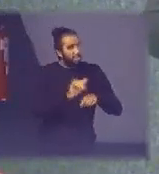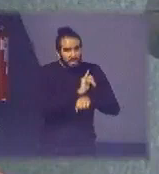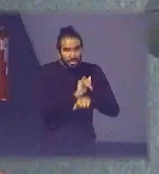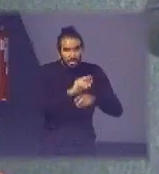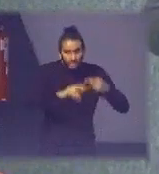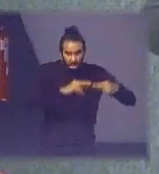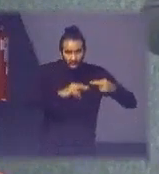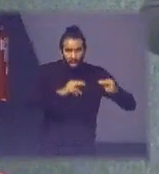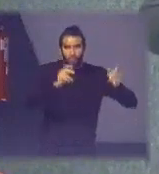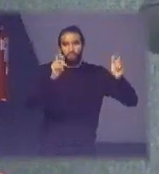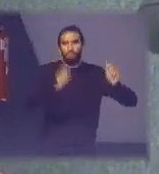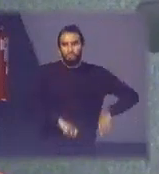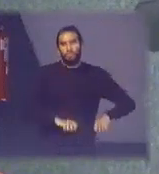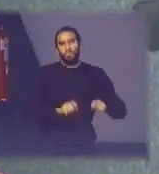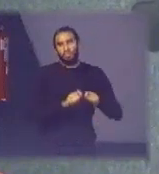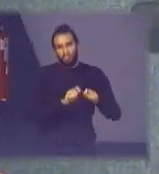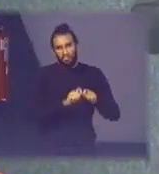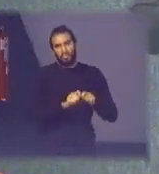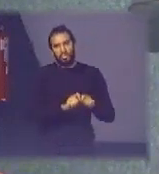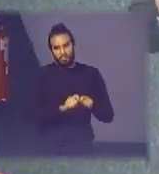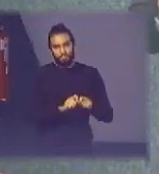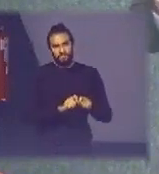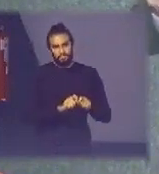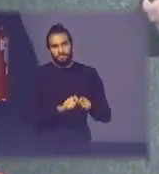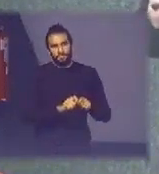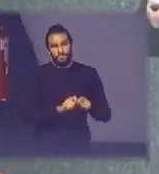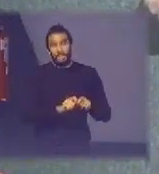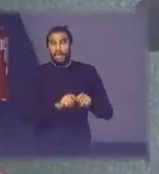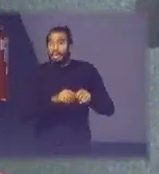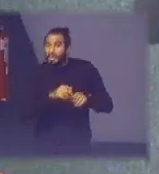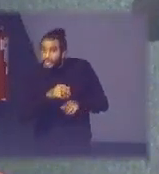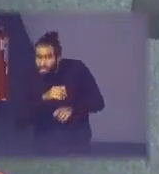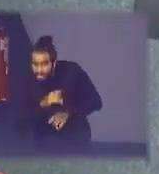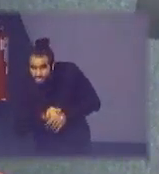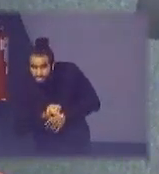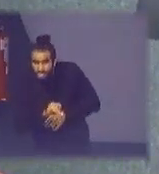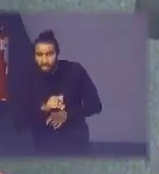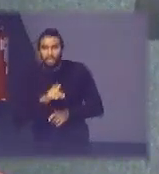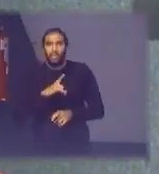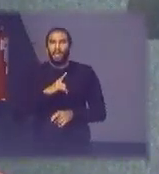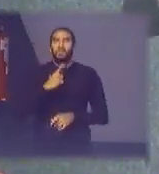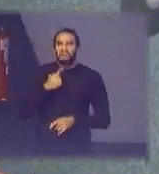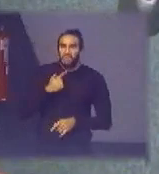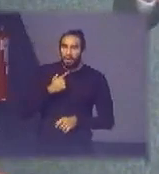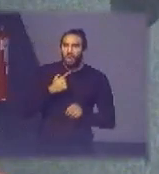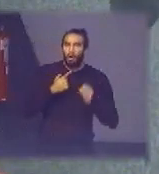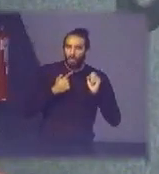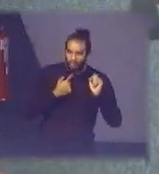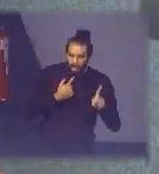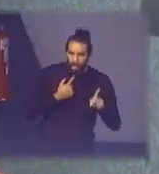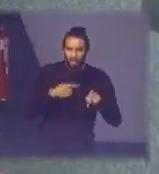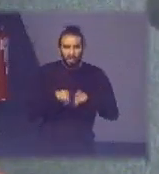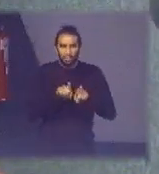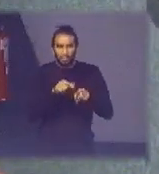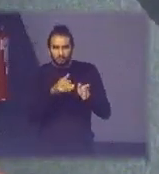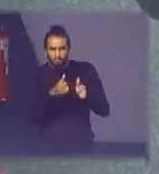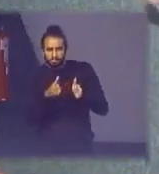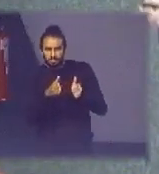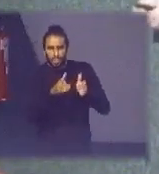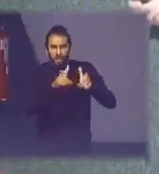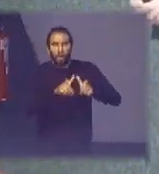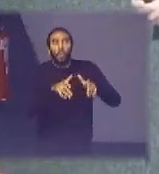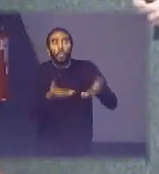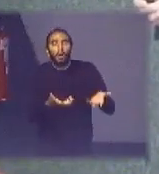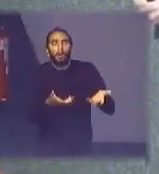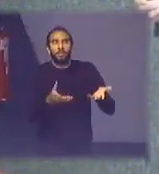fazer sim dá para se fazer desde que você tenha boa vontade e crie também os caminhos e aí os